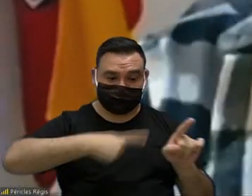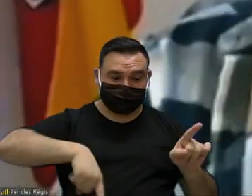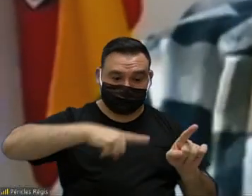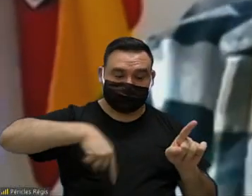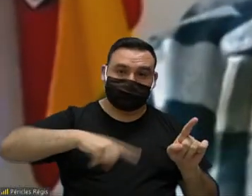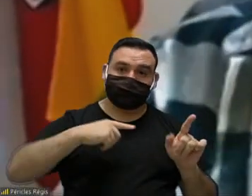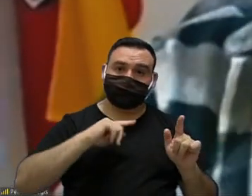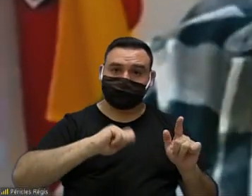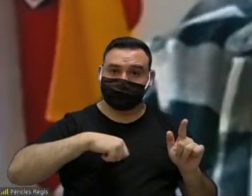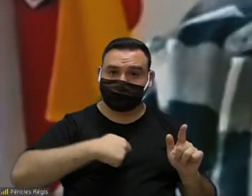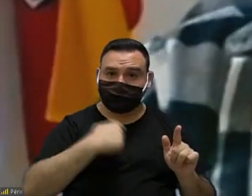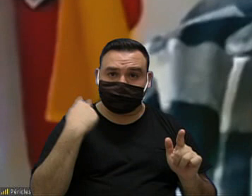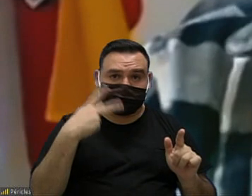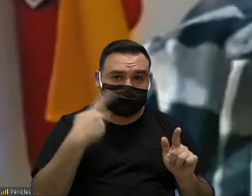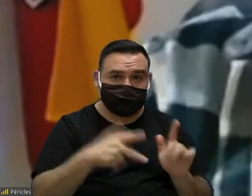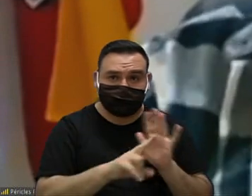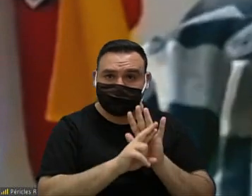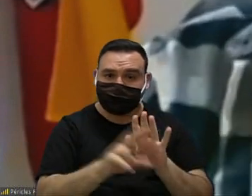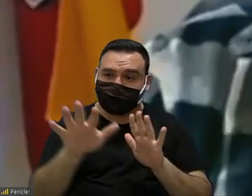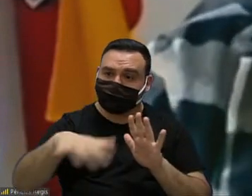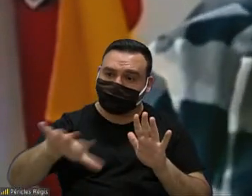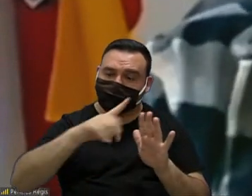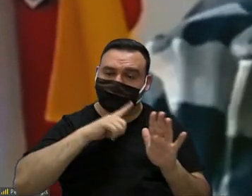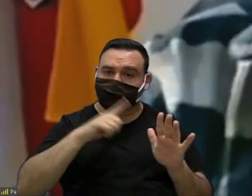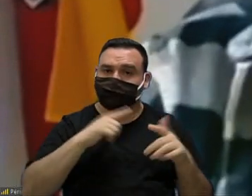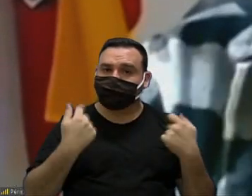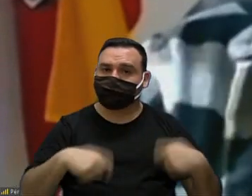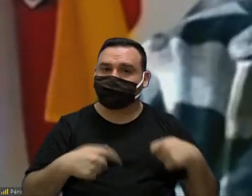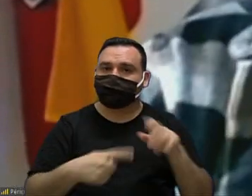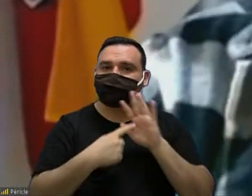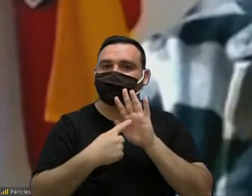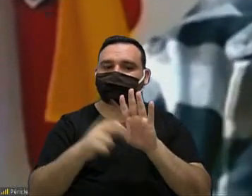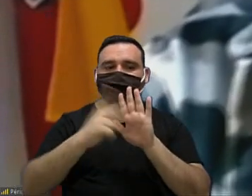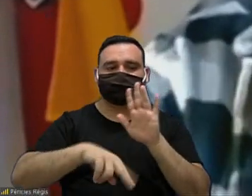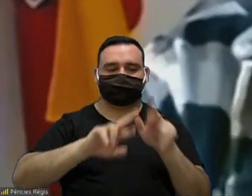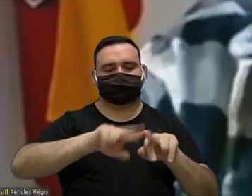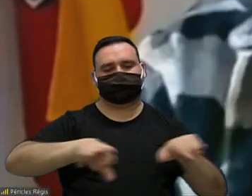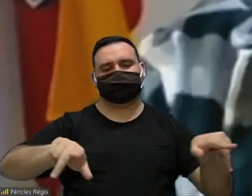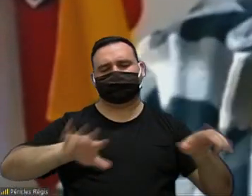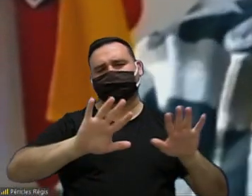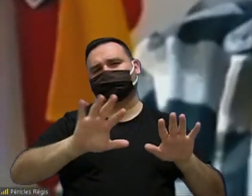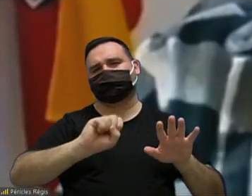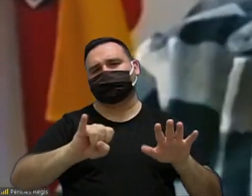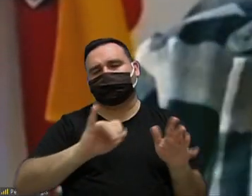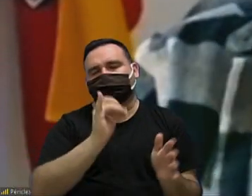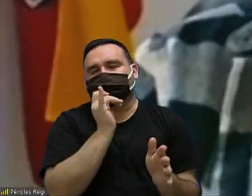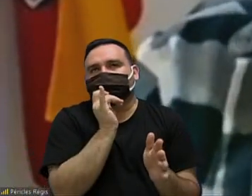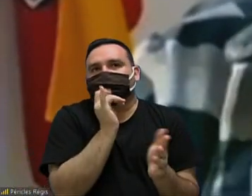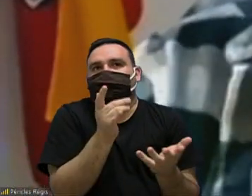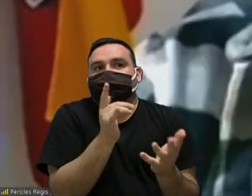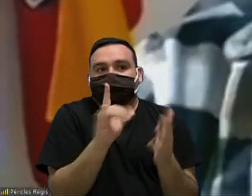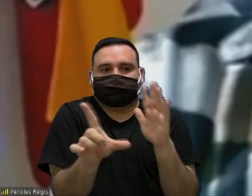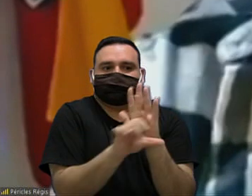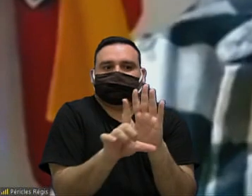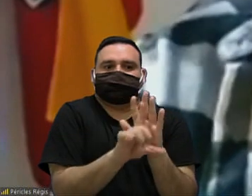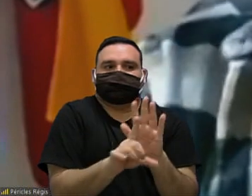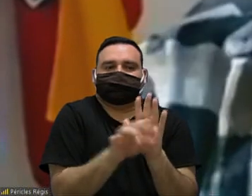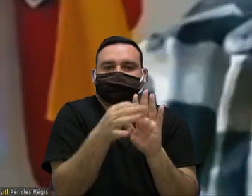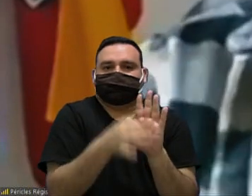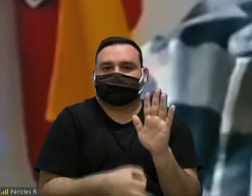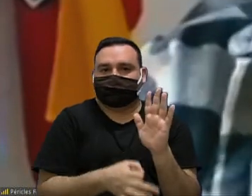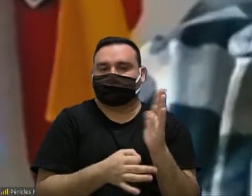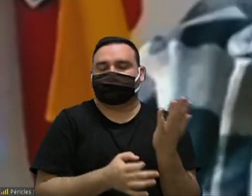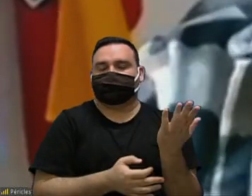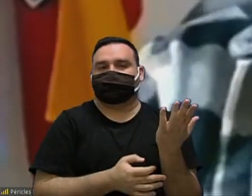somos o representante da população nesse sentido nós precisamos apresentar esses projetos se forem constitucionais né